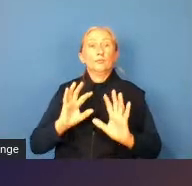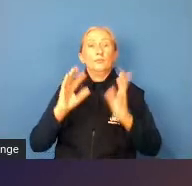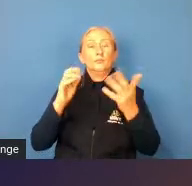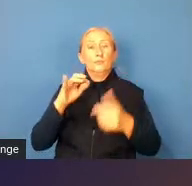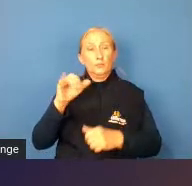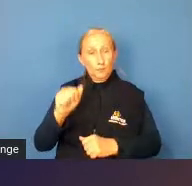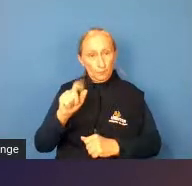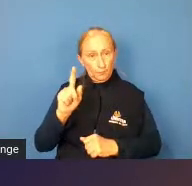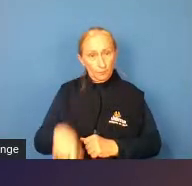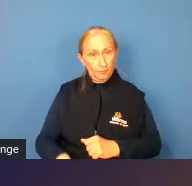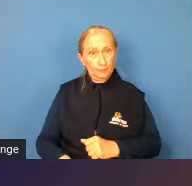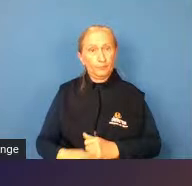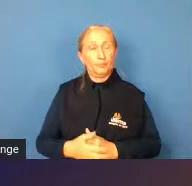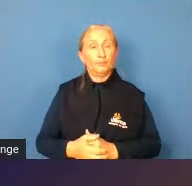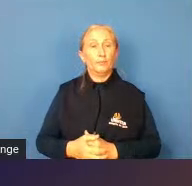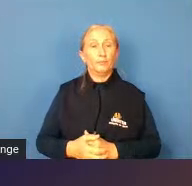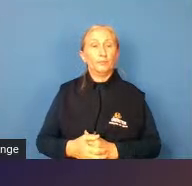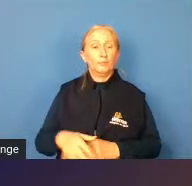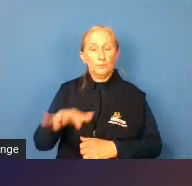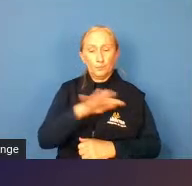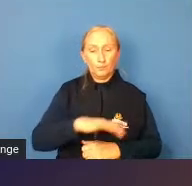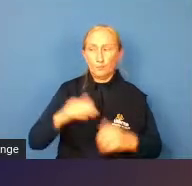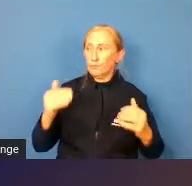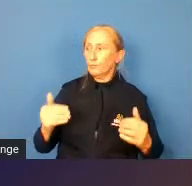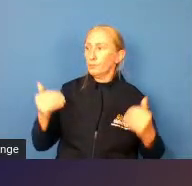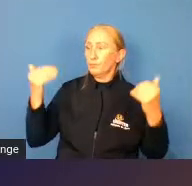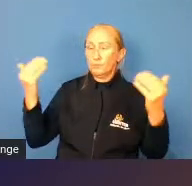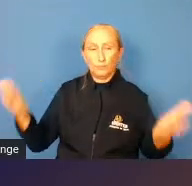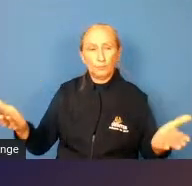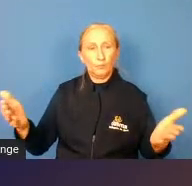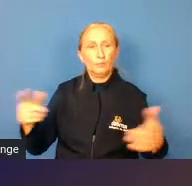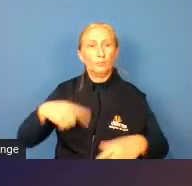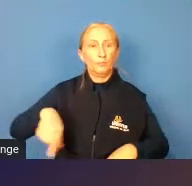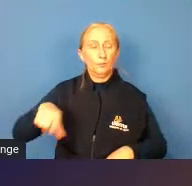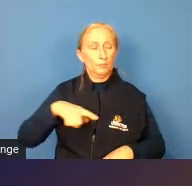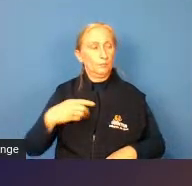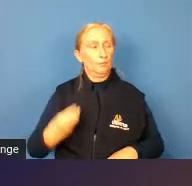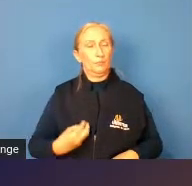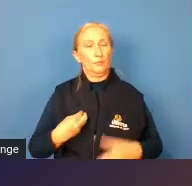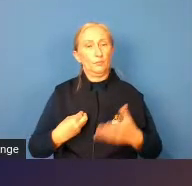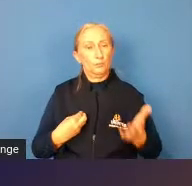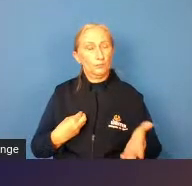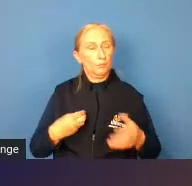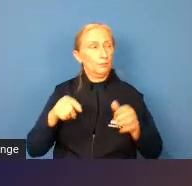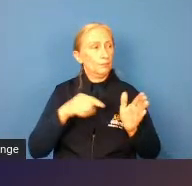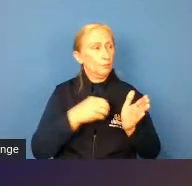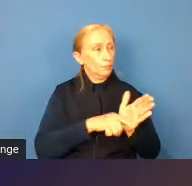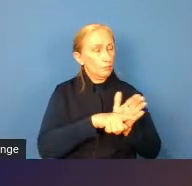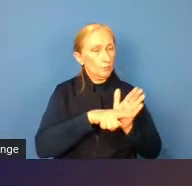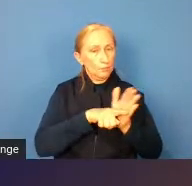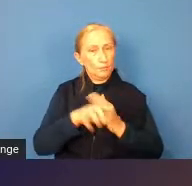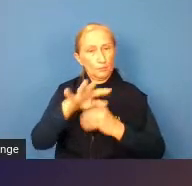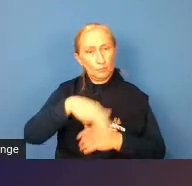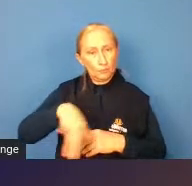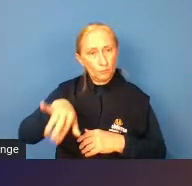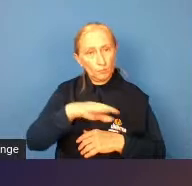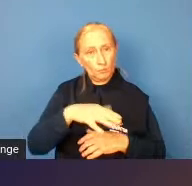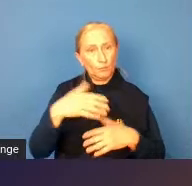e o ambiente externo também que é o que mais está está dando pesquisas agora no